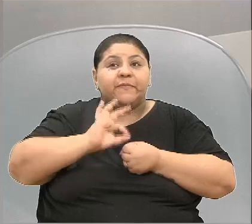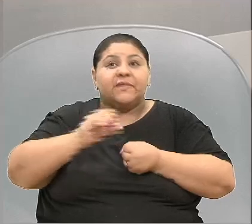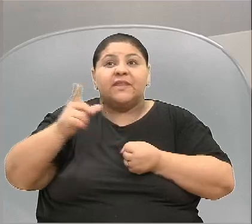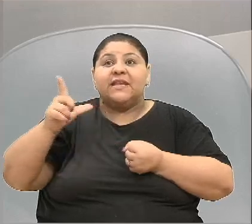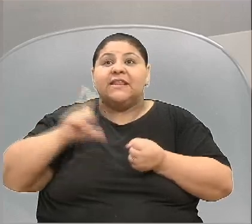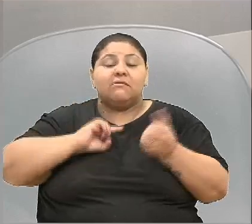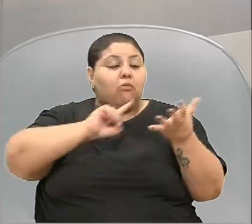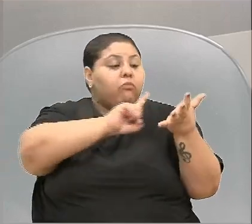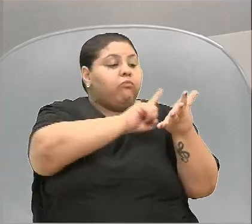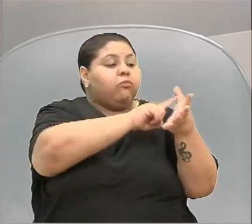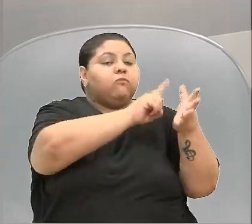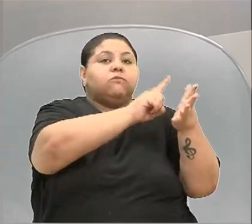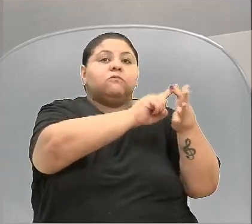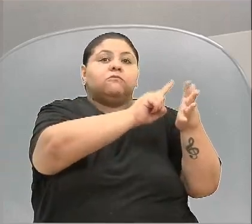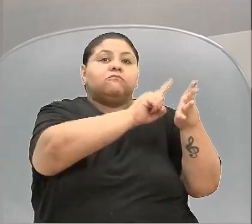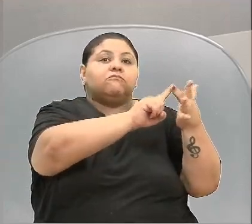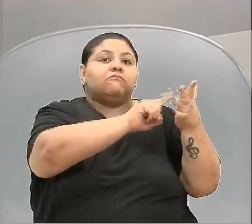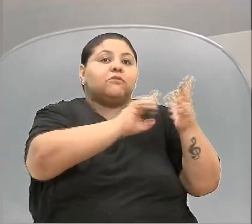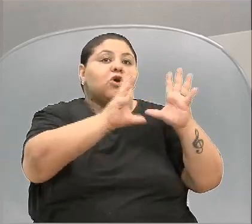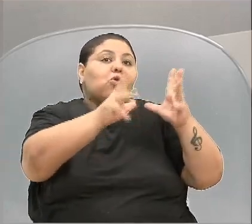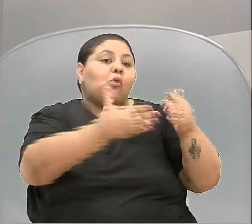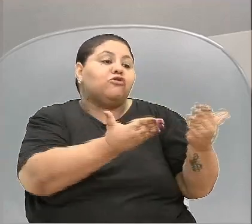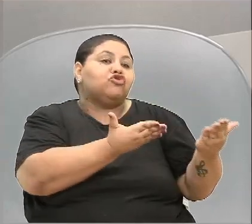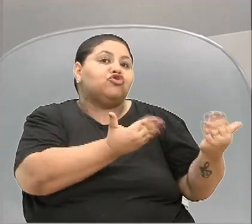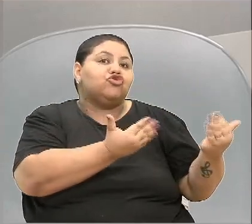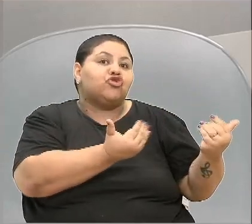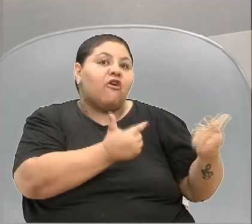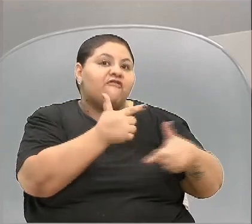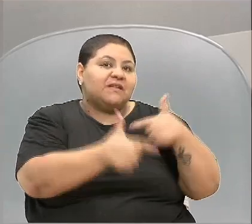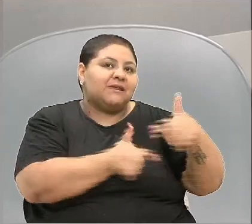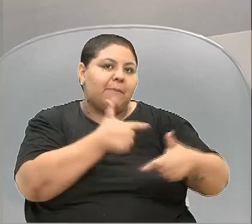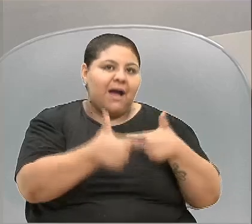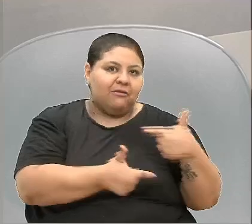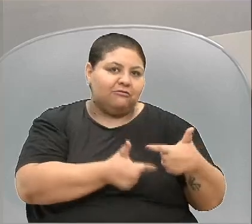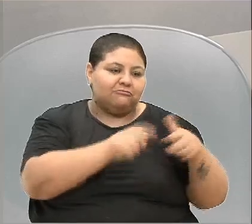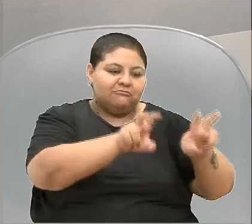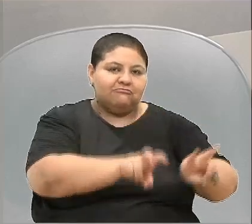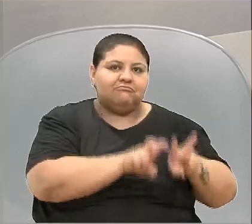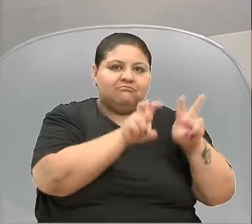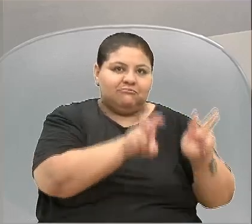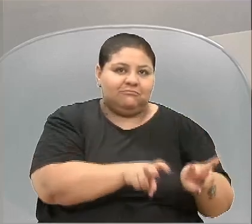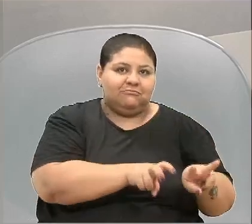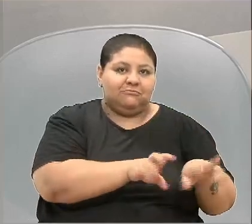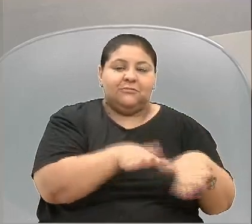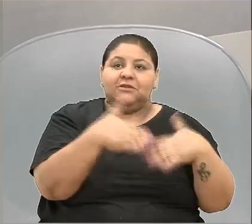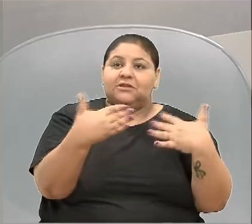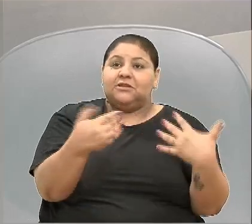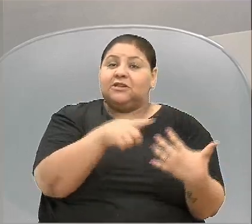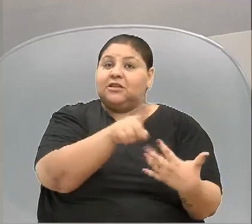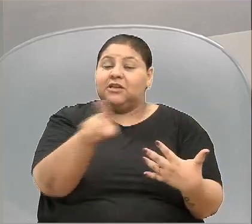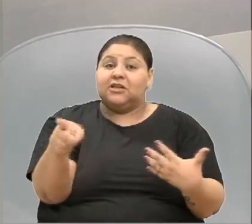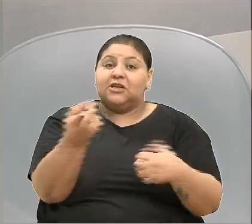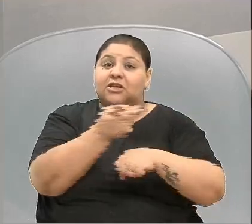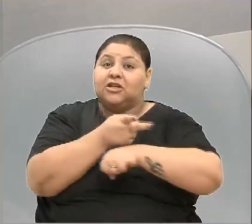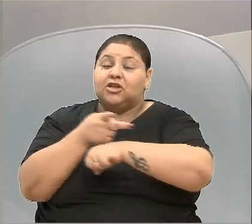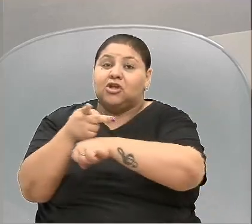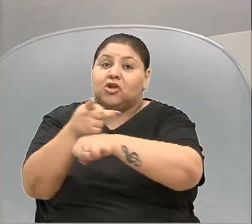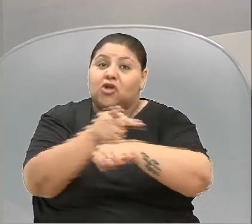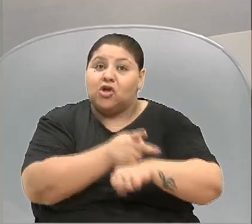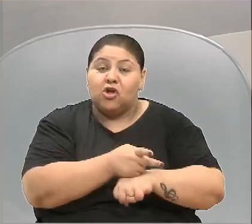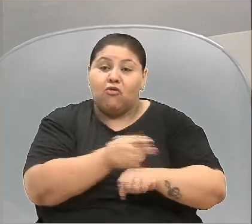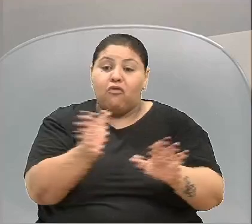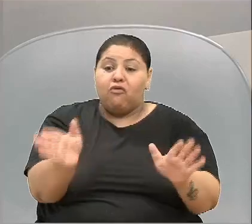com os dedos quanto jovem tem na propriedade. E aí, então, se não se busca subsídio,